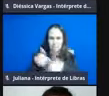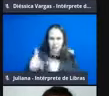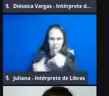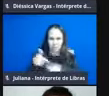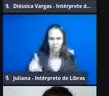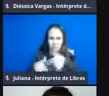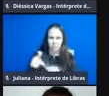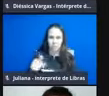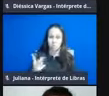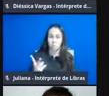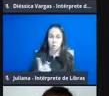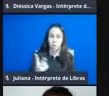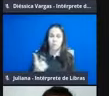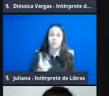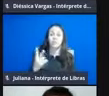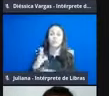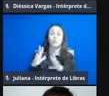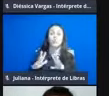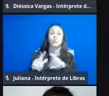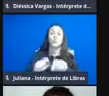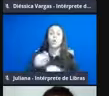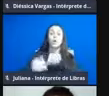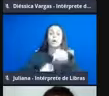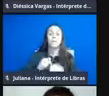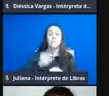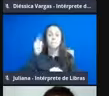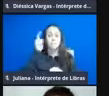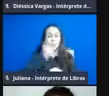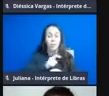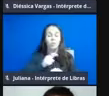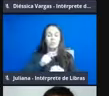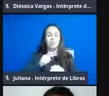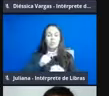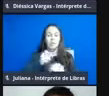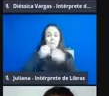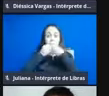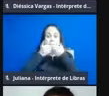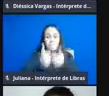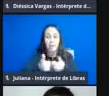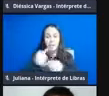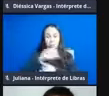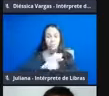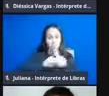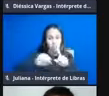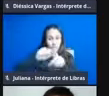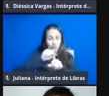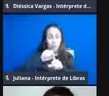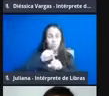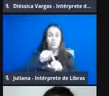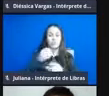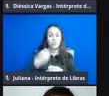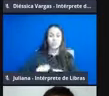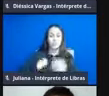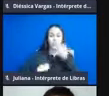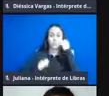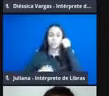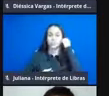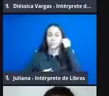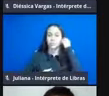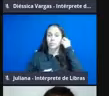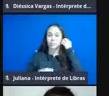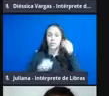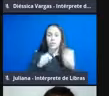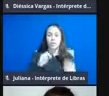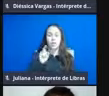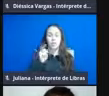e tudo isso em prol, né, do bem comum da sociedade na qual eles vivem. Os imenópteros